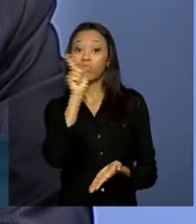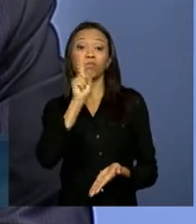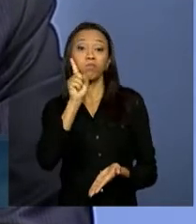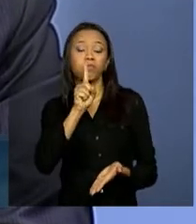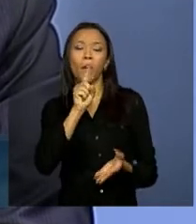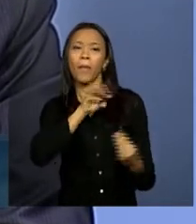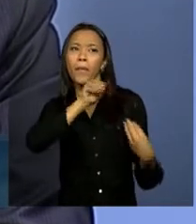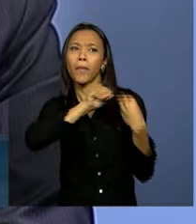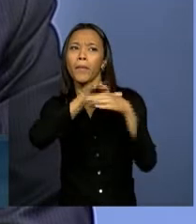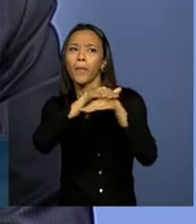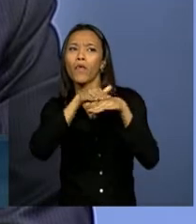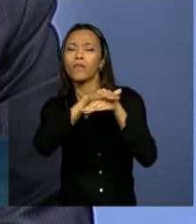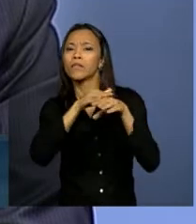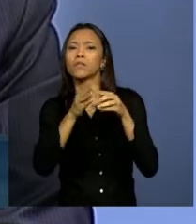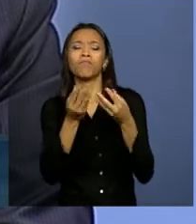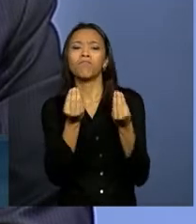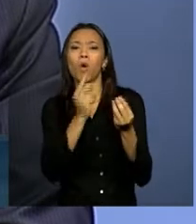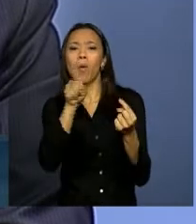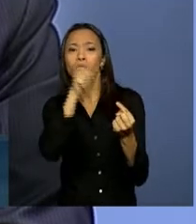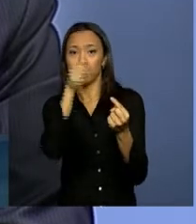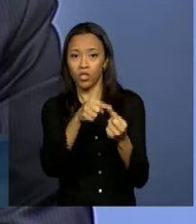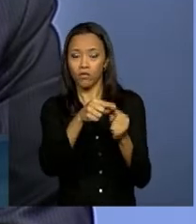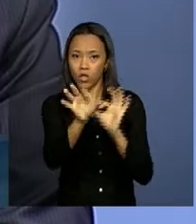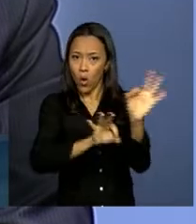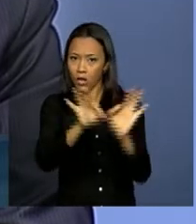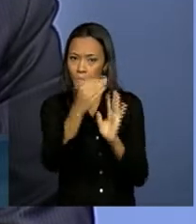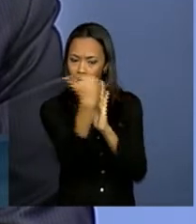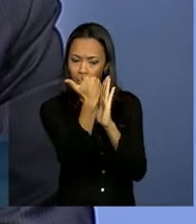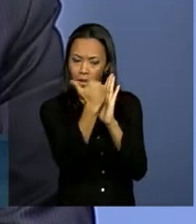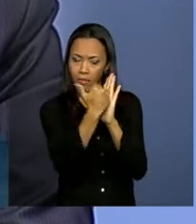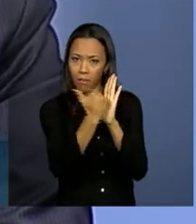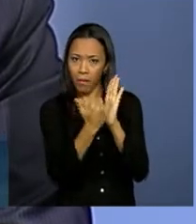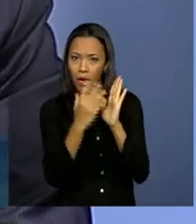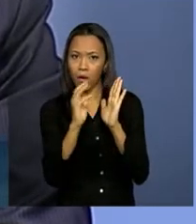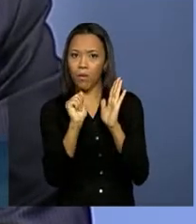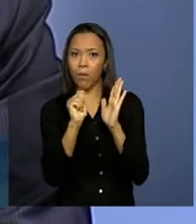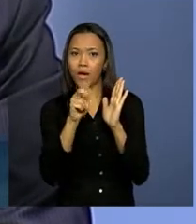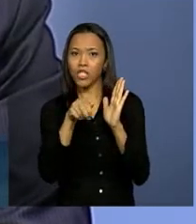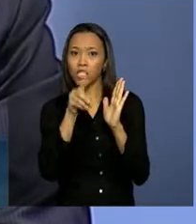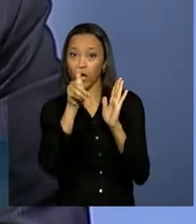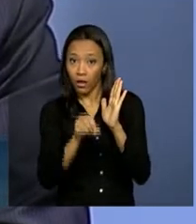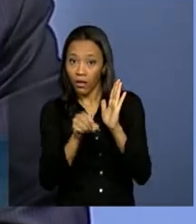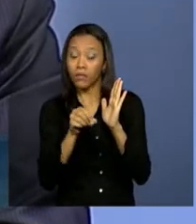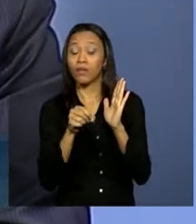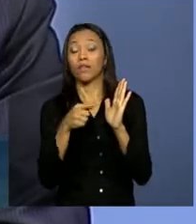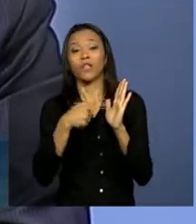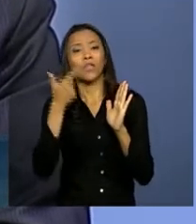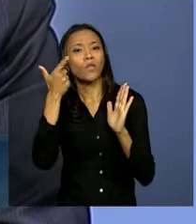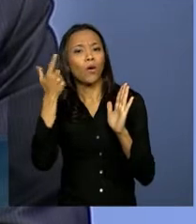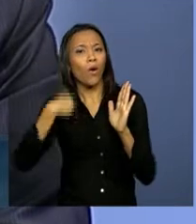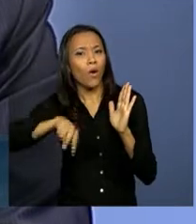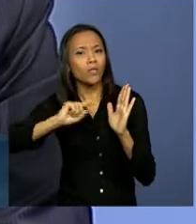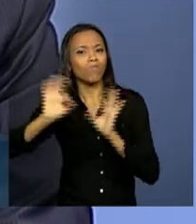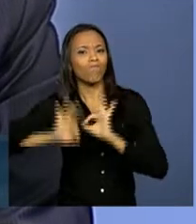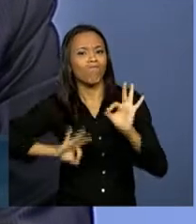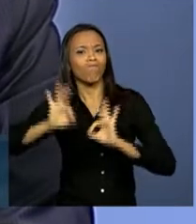exatamente definindo uma agenda que, a curto prazo, nós poderíamos implementar com resultados